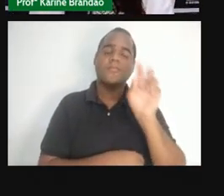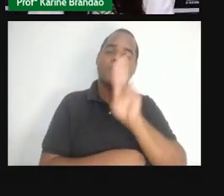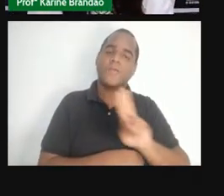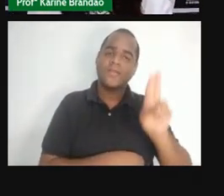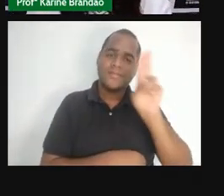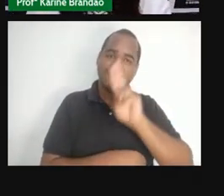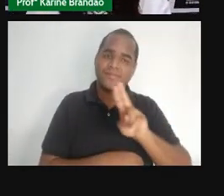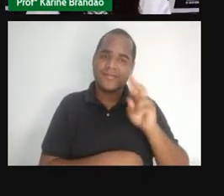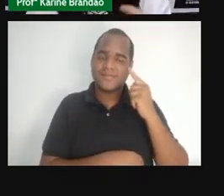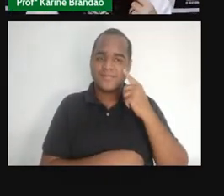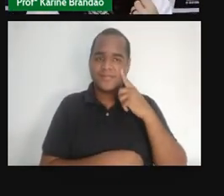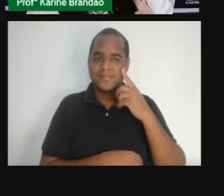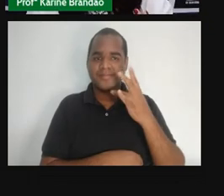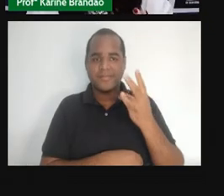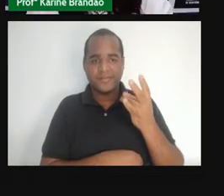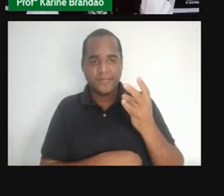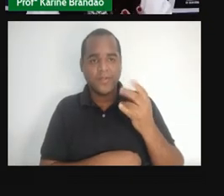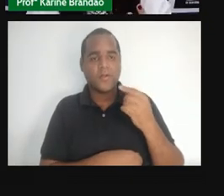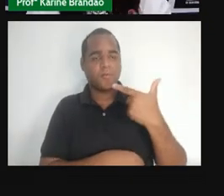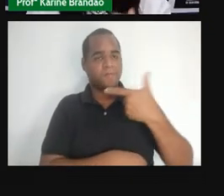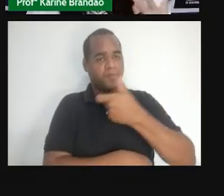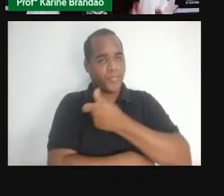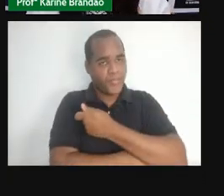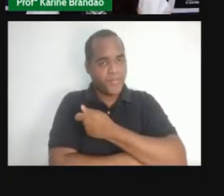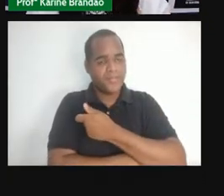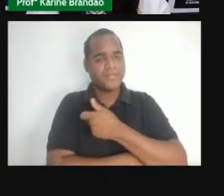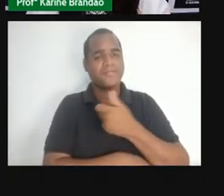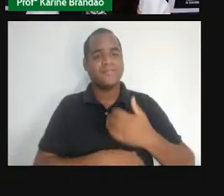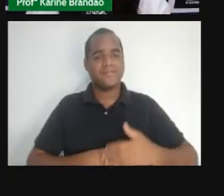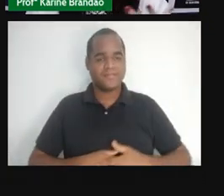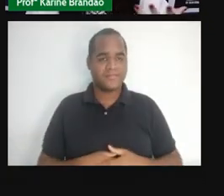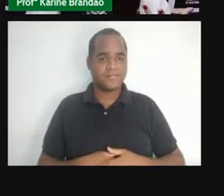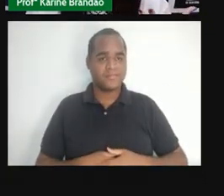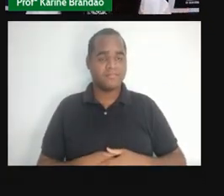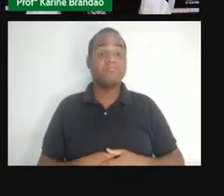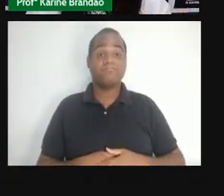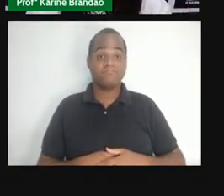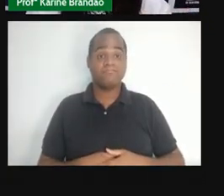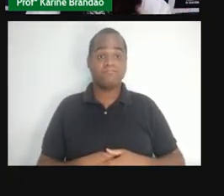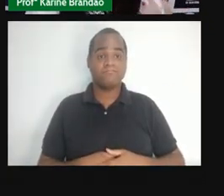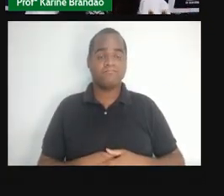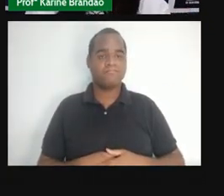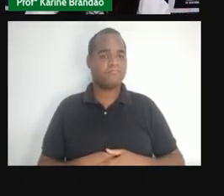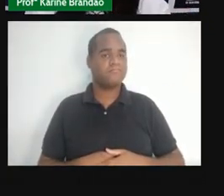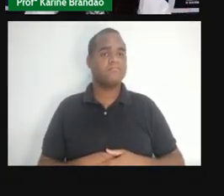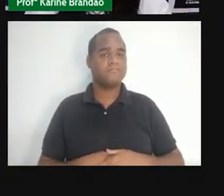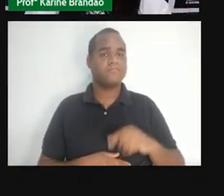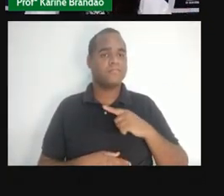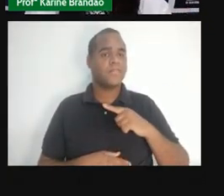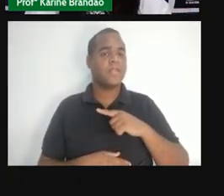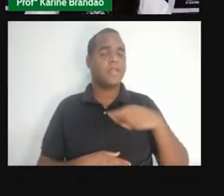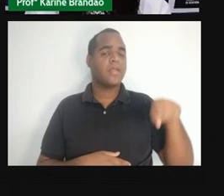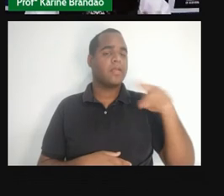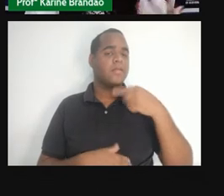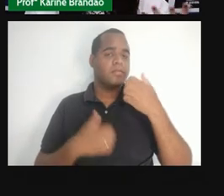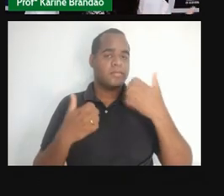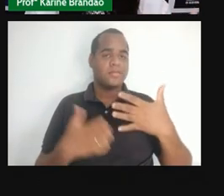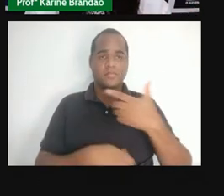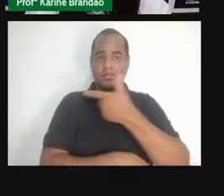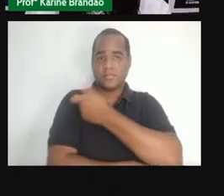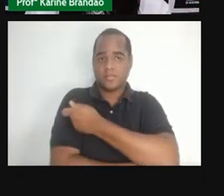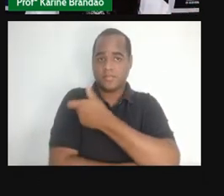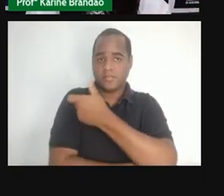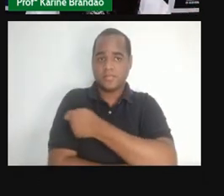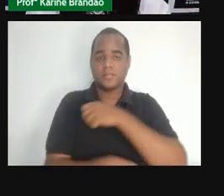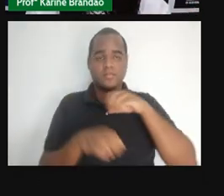ser transmitidas através de pessoas que no uso de drogas, normalmente drogas ilícitas, né, não